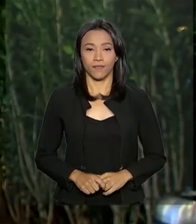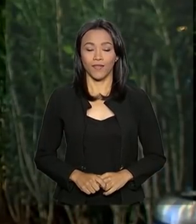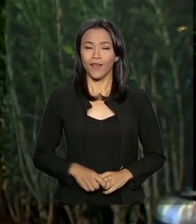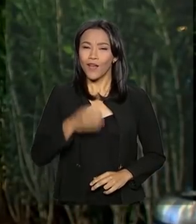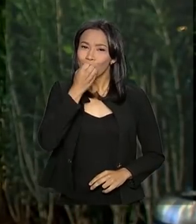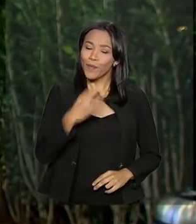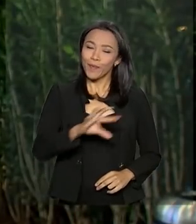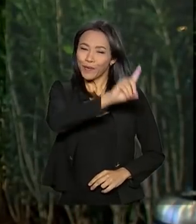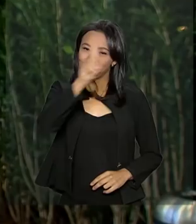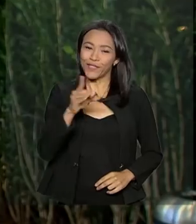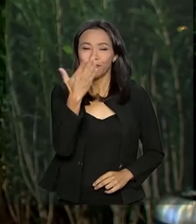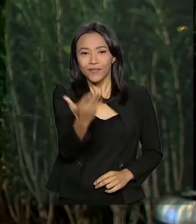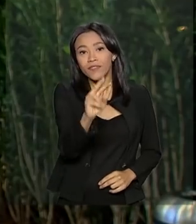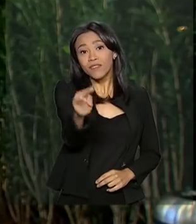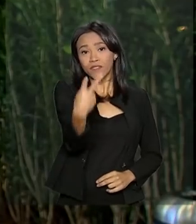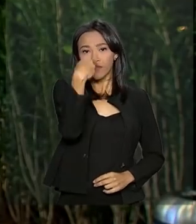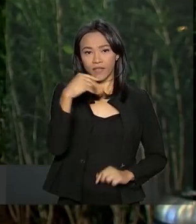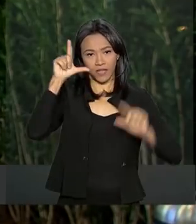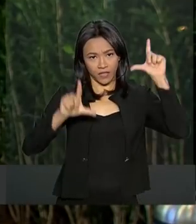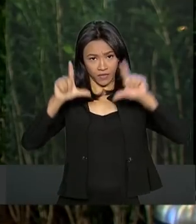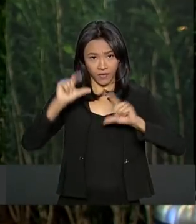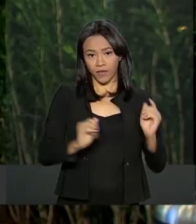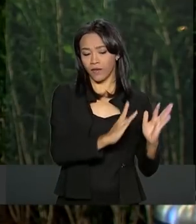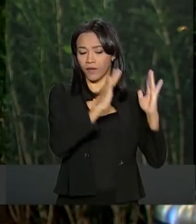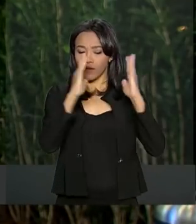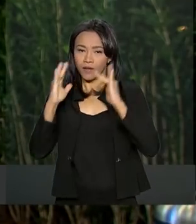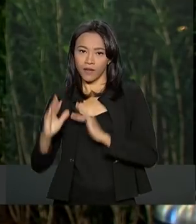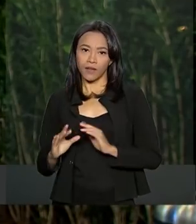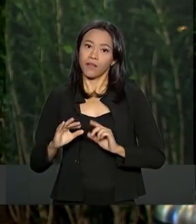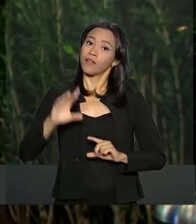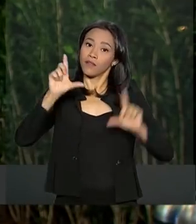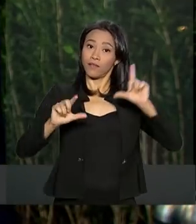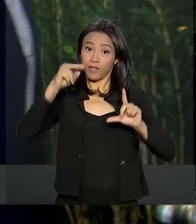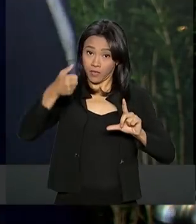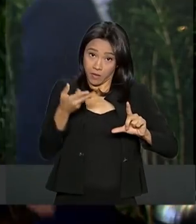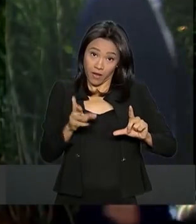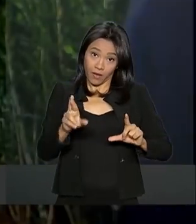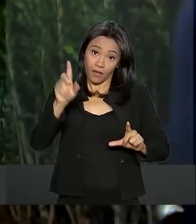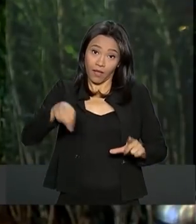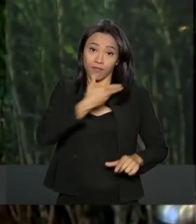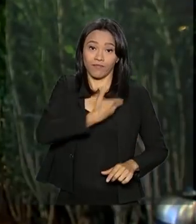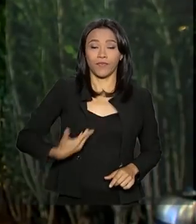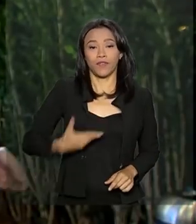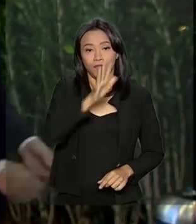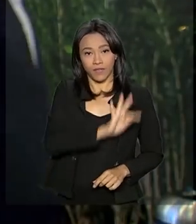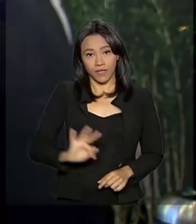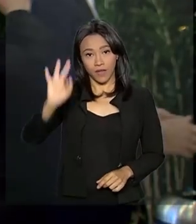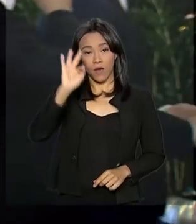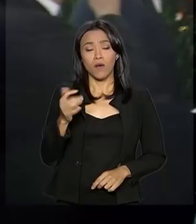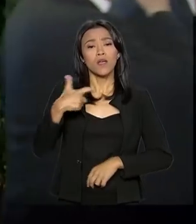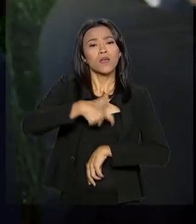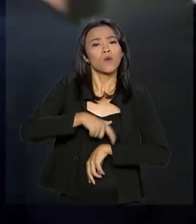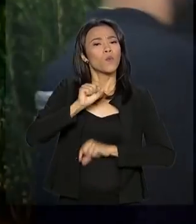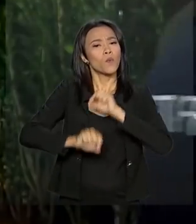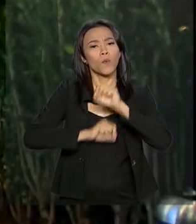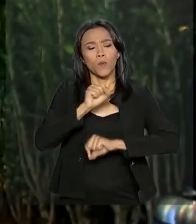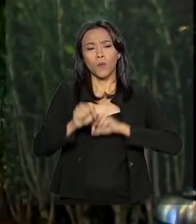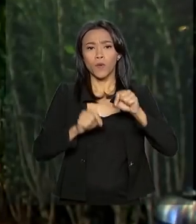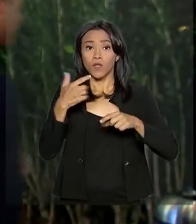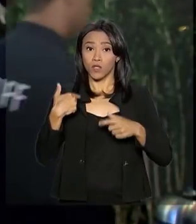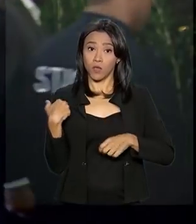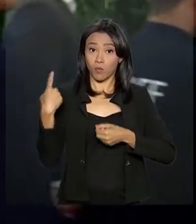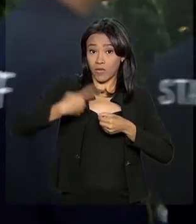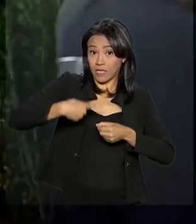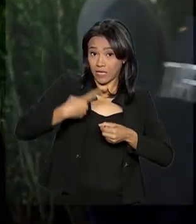Bom dia a você que acompanha a programação da NBR, a TV do Governo Federal. Falamos neste momento da cidade de